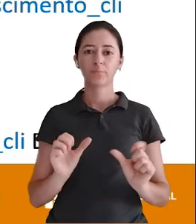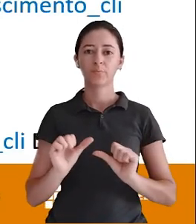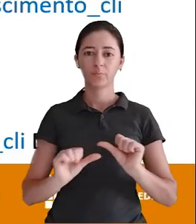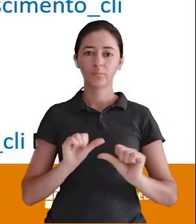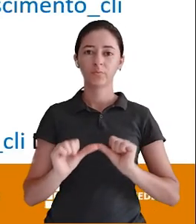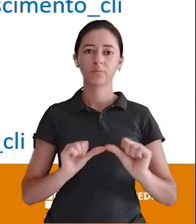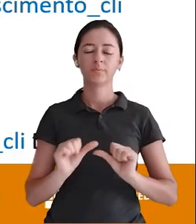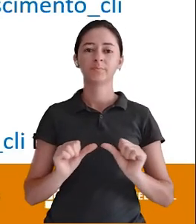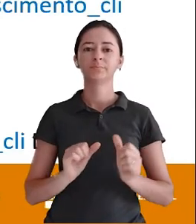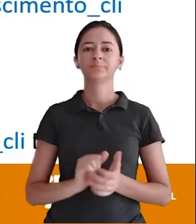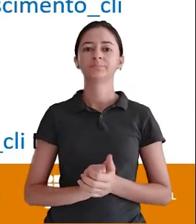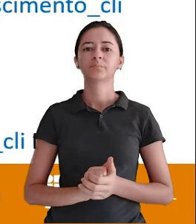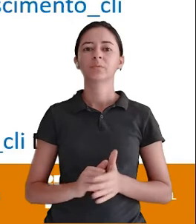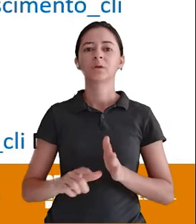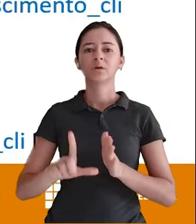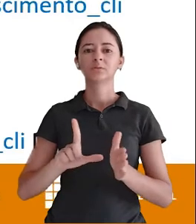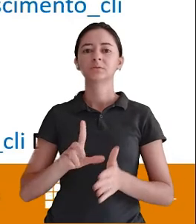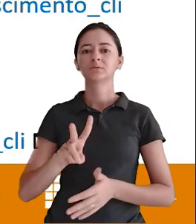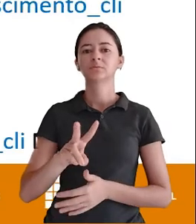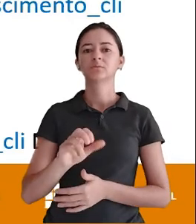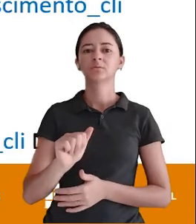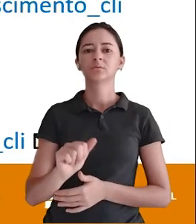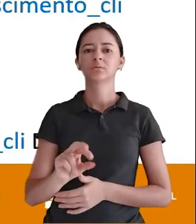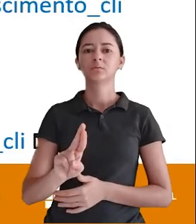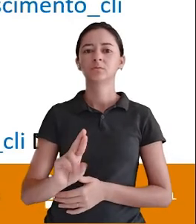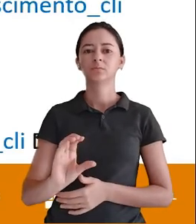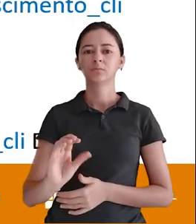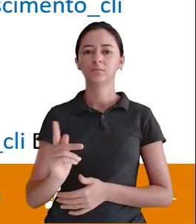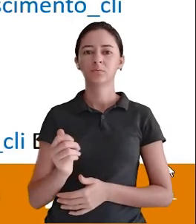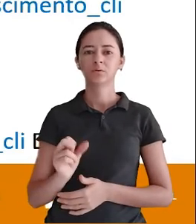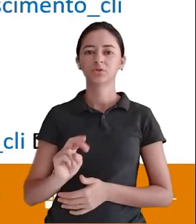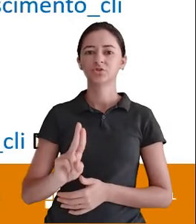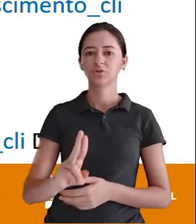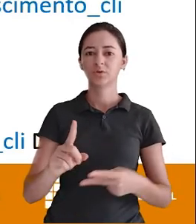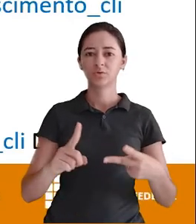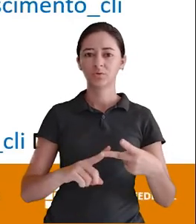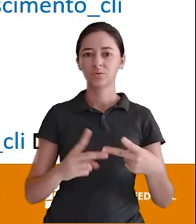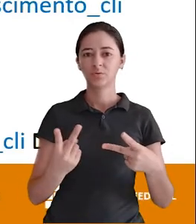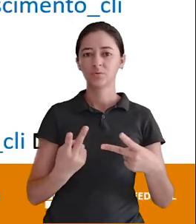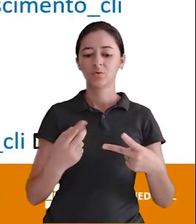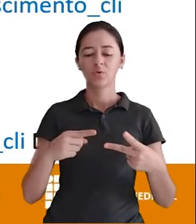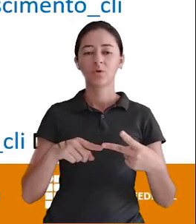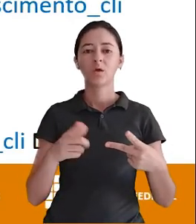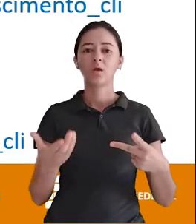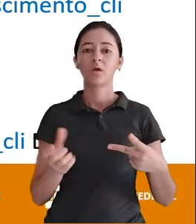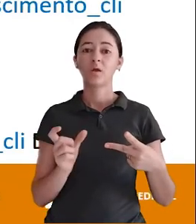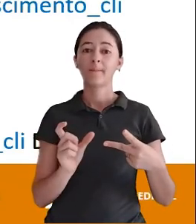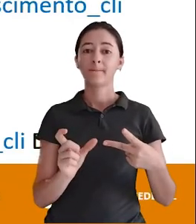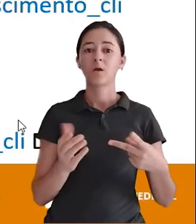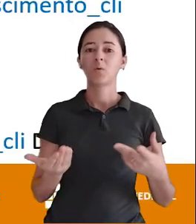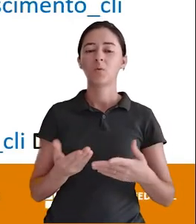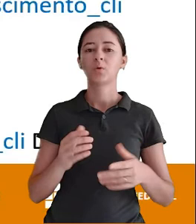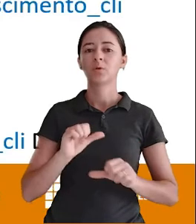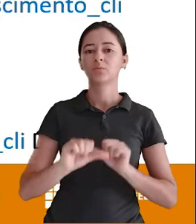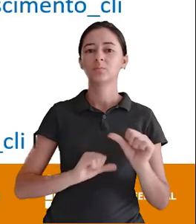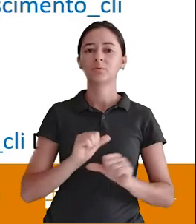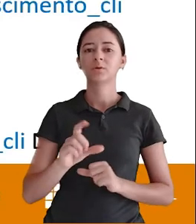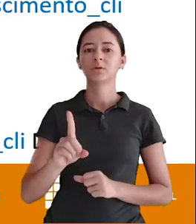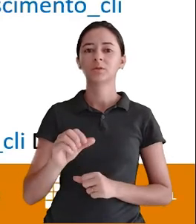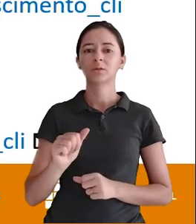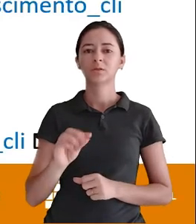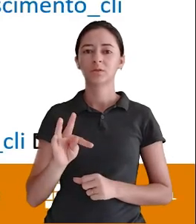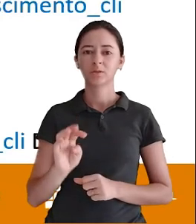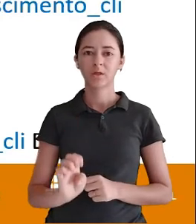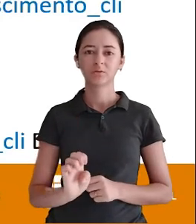atributo Que era do tipo varchar Após a execução Desse segundo update Agora será O tipo date Então aqui nesse